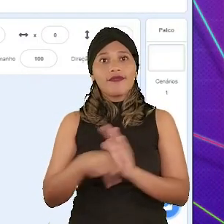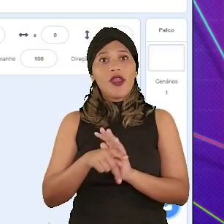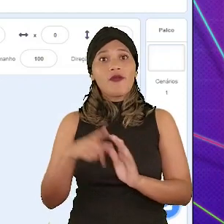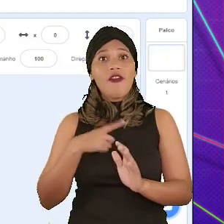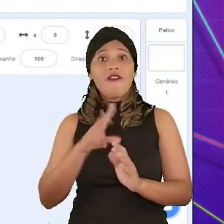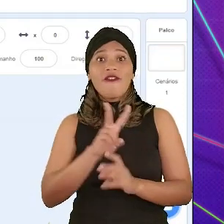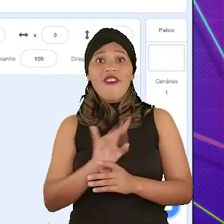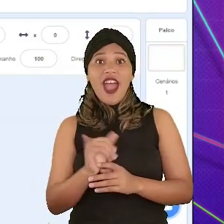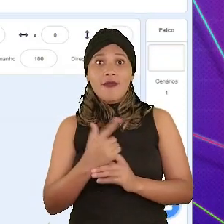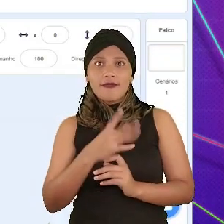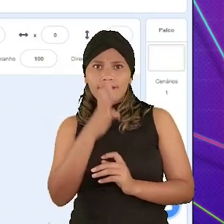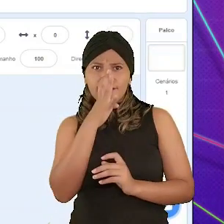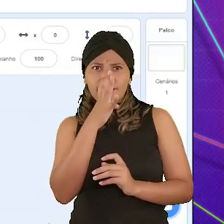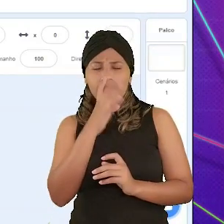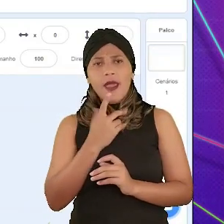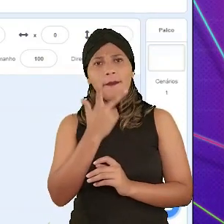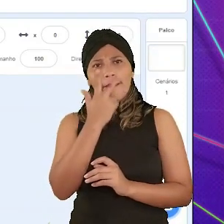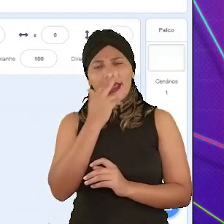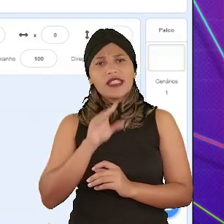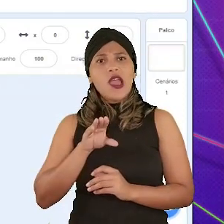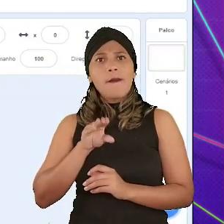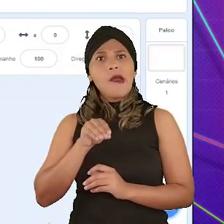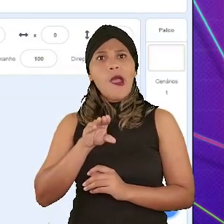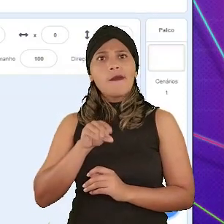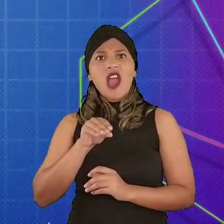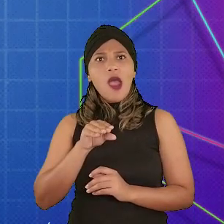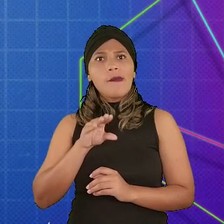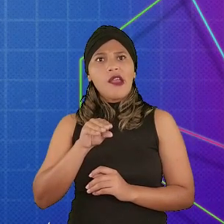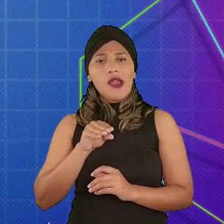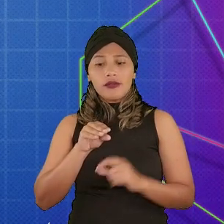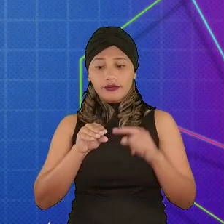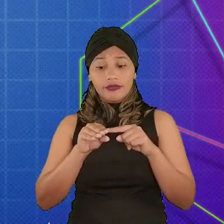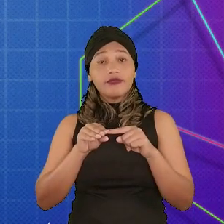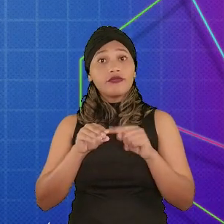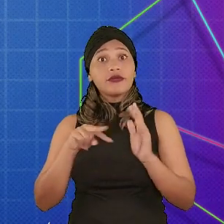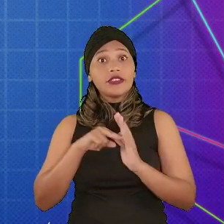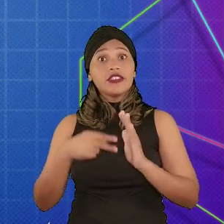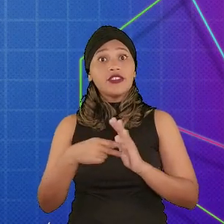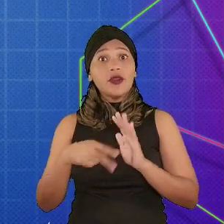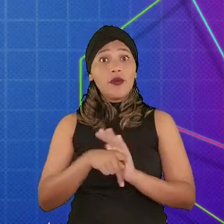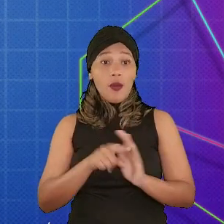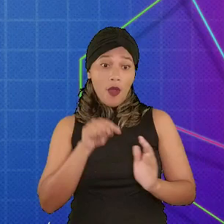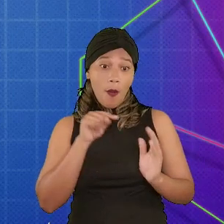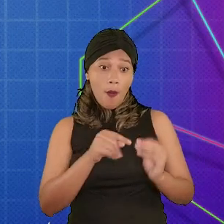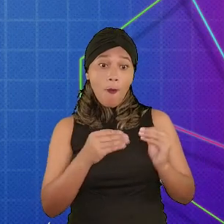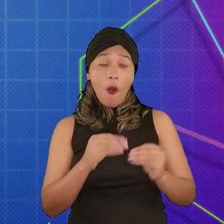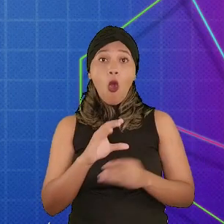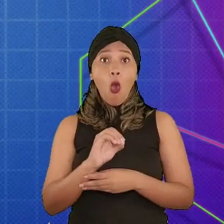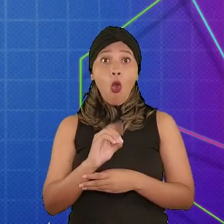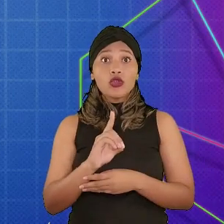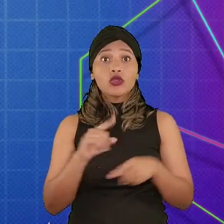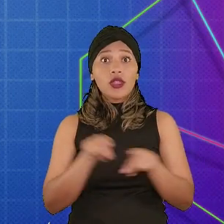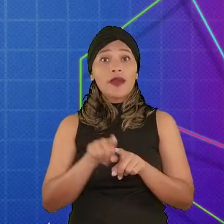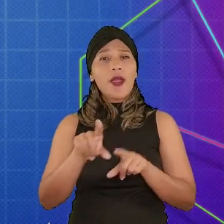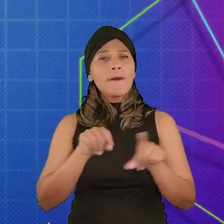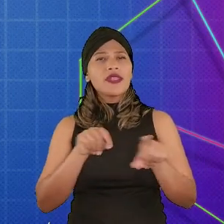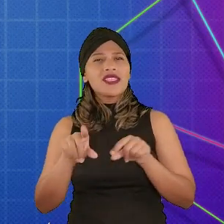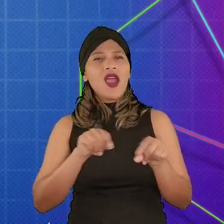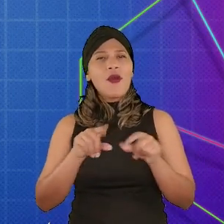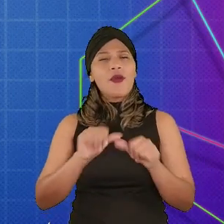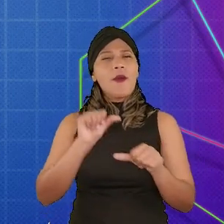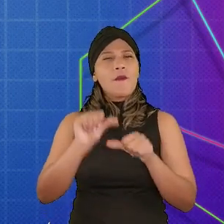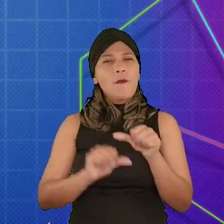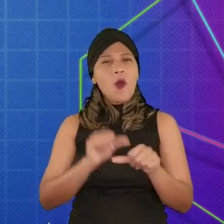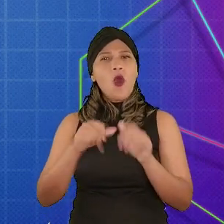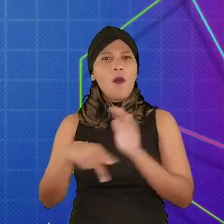ator. Nesse caso, vai aparecer como se o nosso ator estivesse dizendo algo. Essas interações visuais que podemos ter nos mostrarão algumas